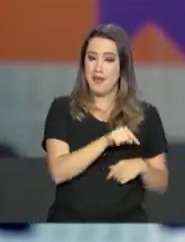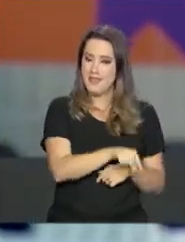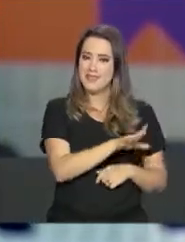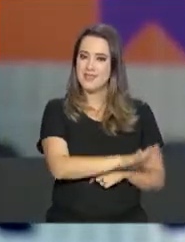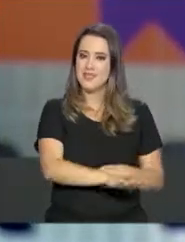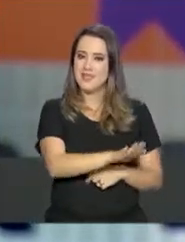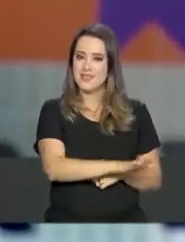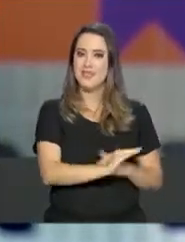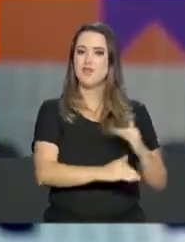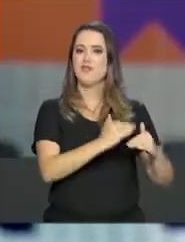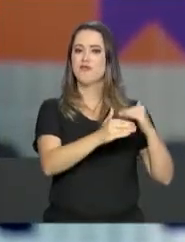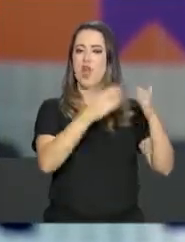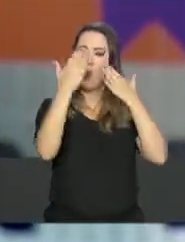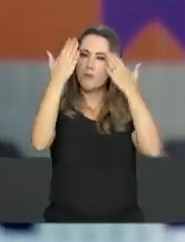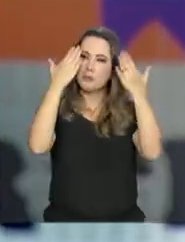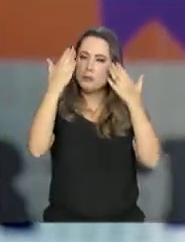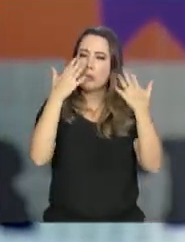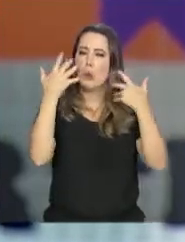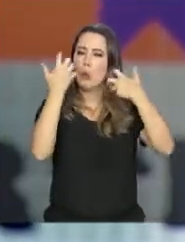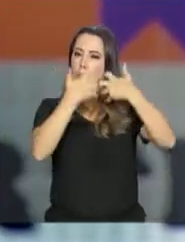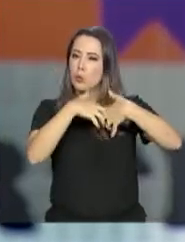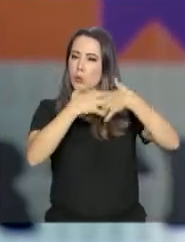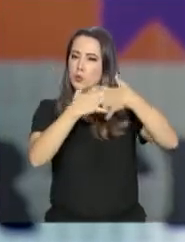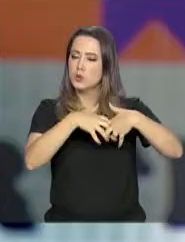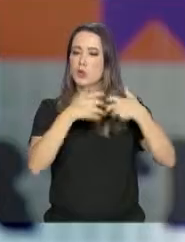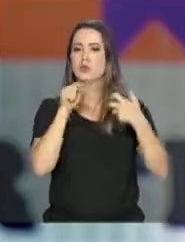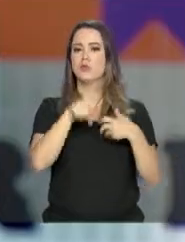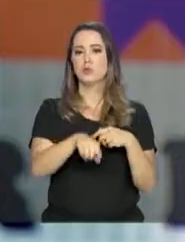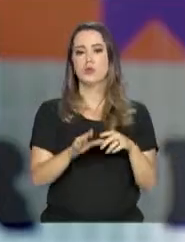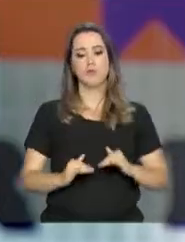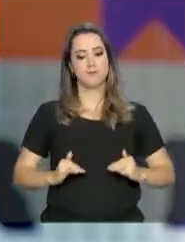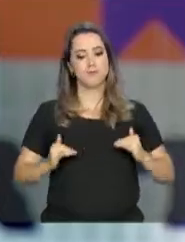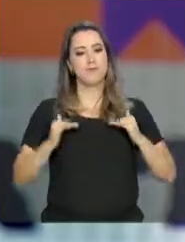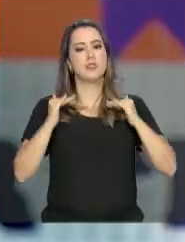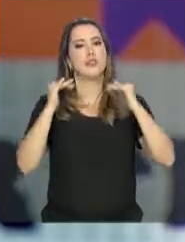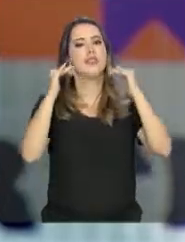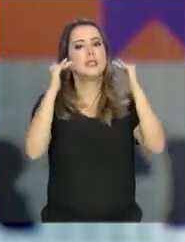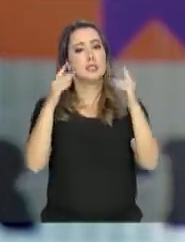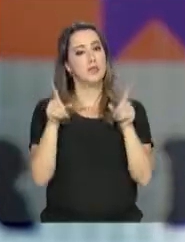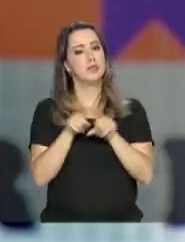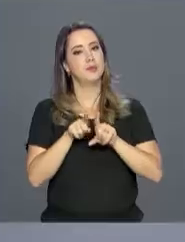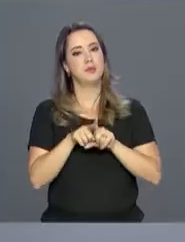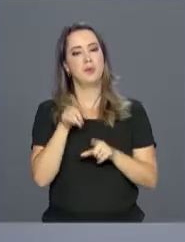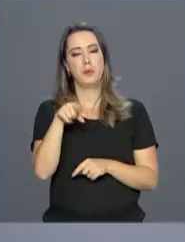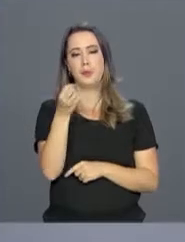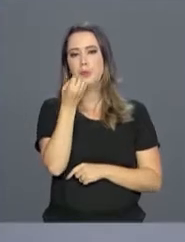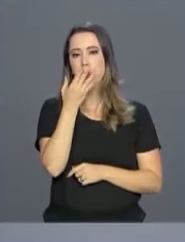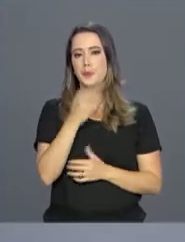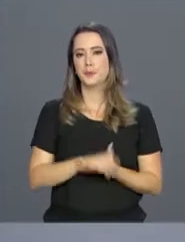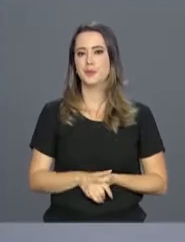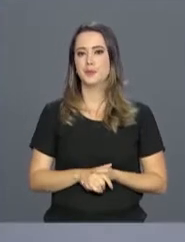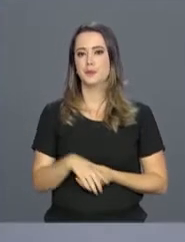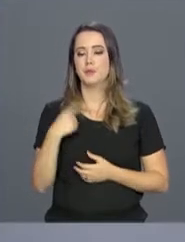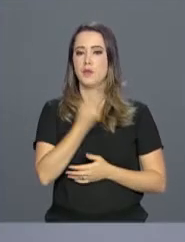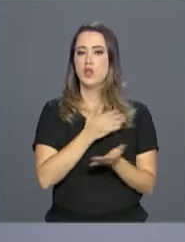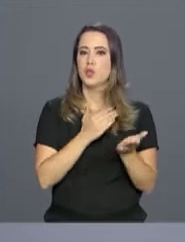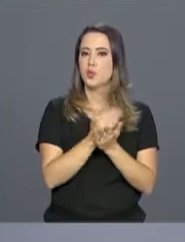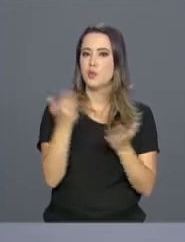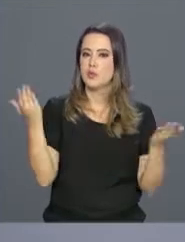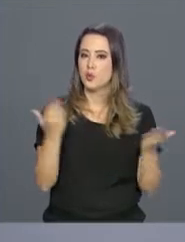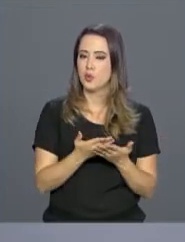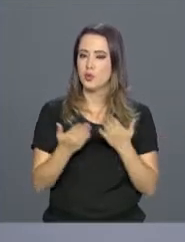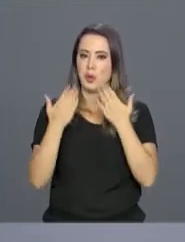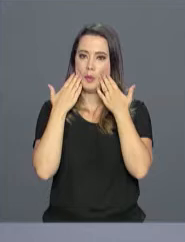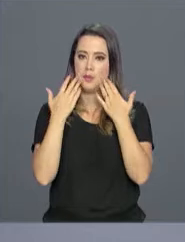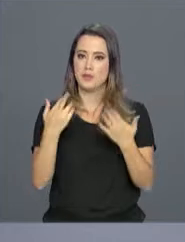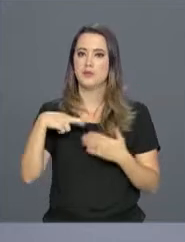criança cognitivo, psicológico, e o desenvolvimento corporal dessa criança também. E a gente começa hoje aqui